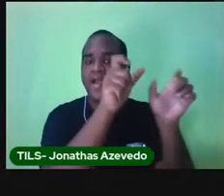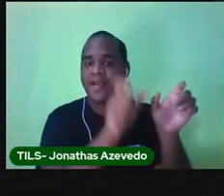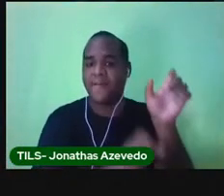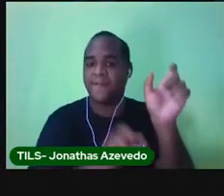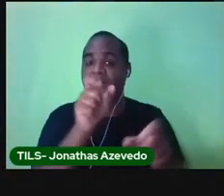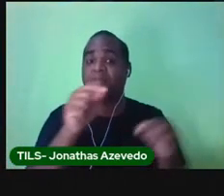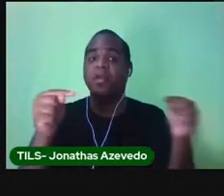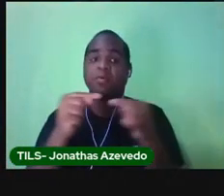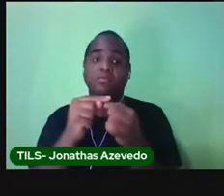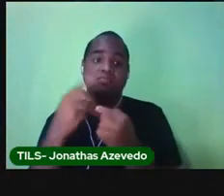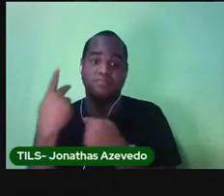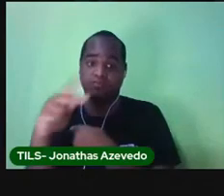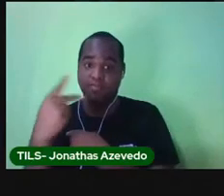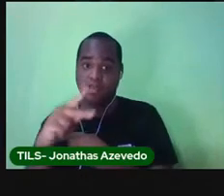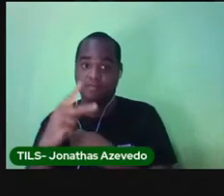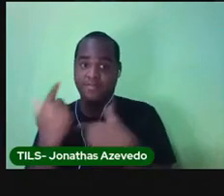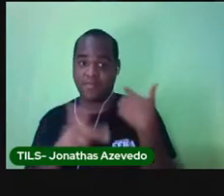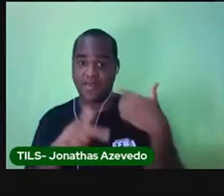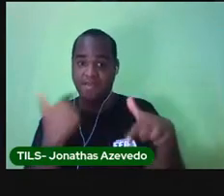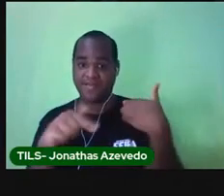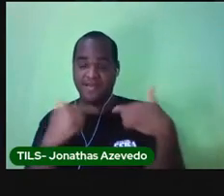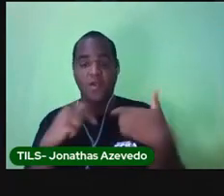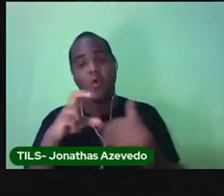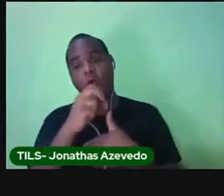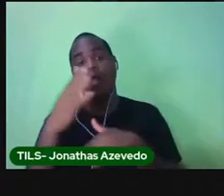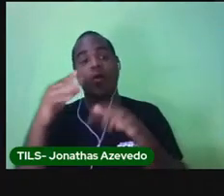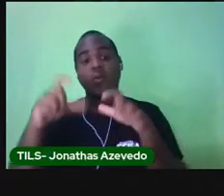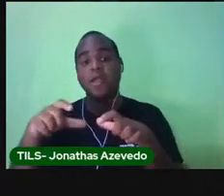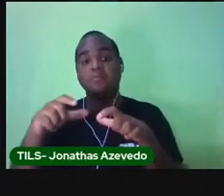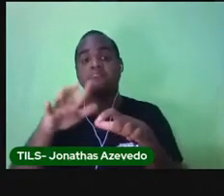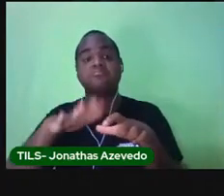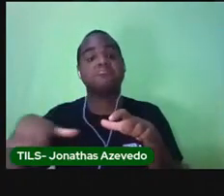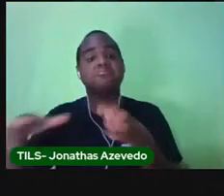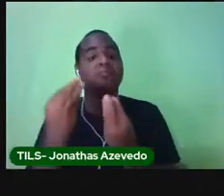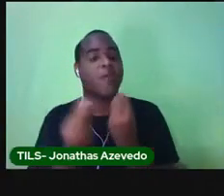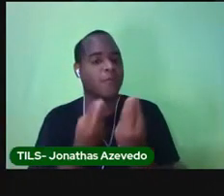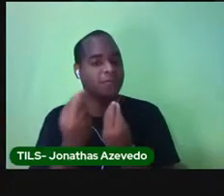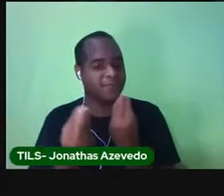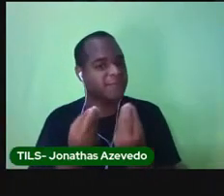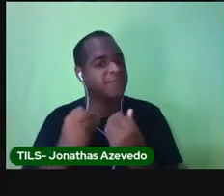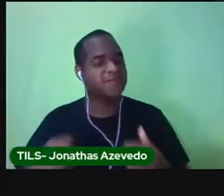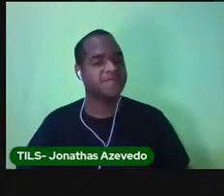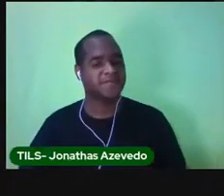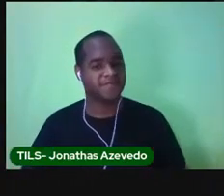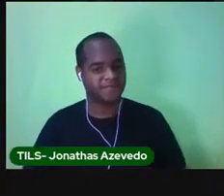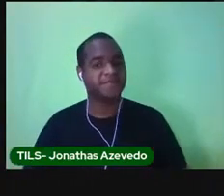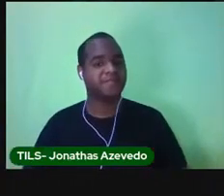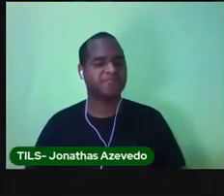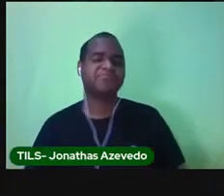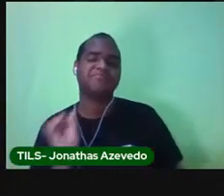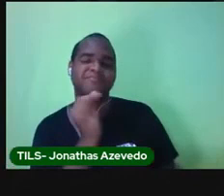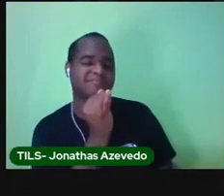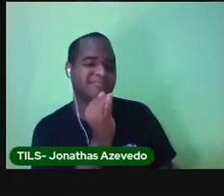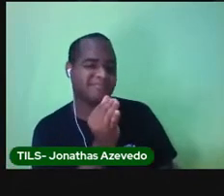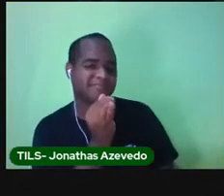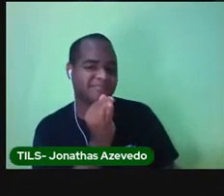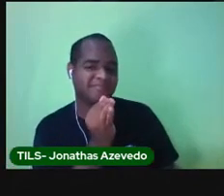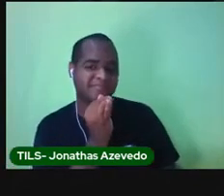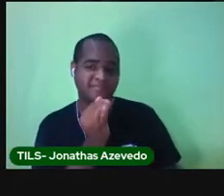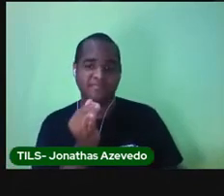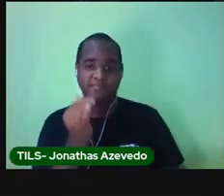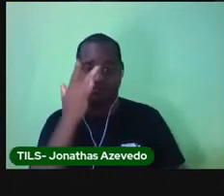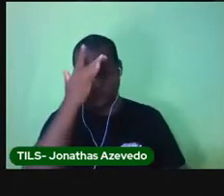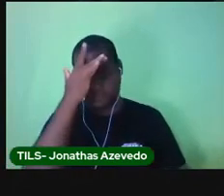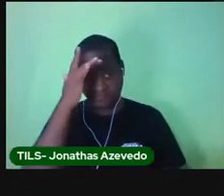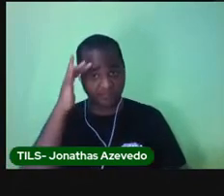estão ligadas à sua ocupação e ao local onde se encontra. Por exemplo, quem mora